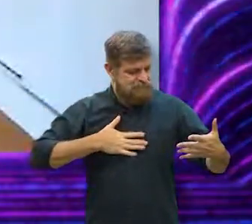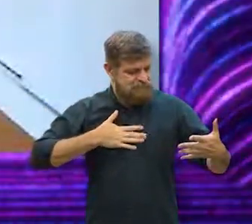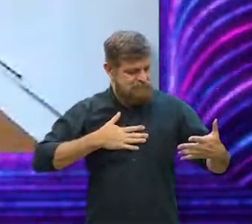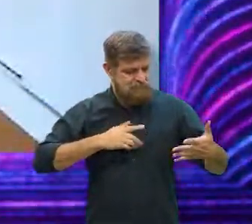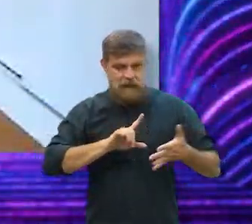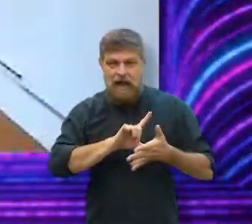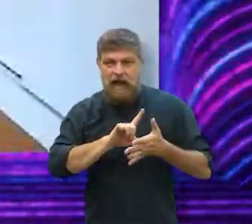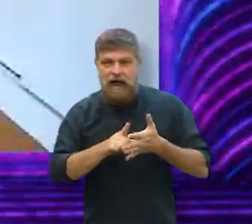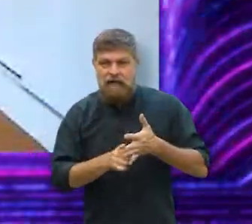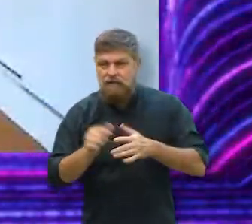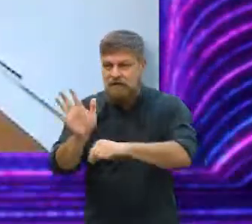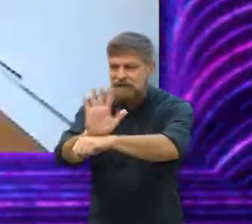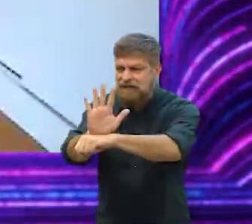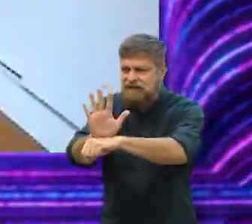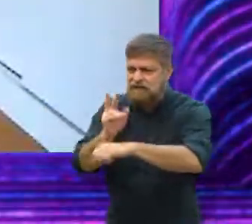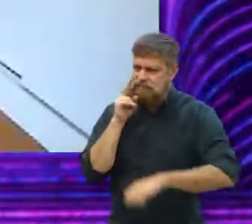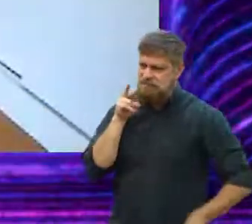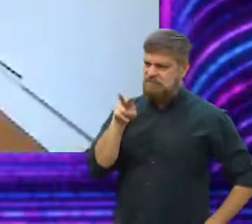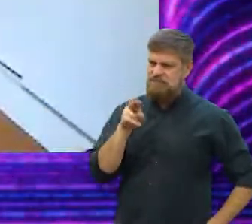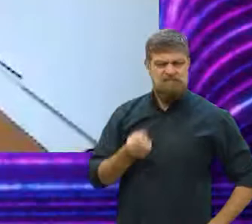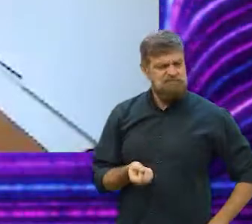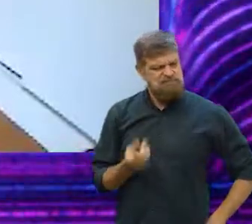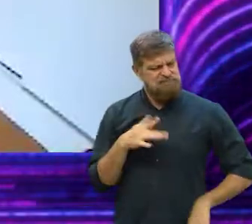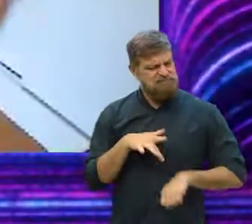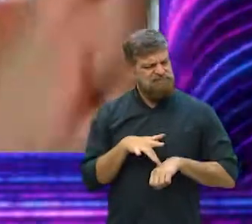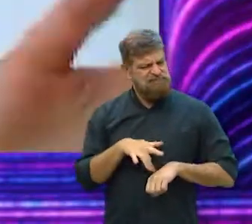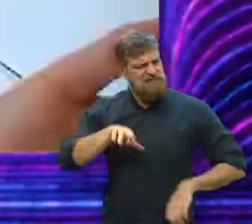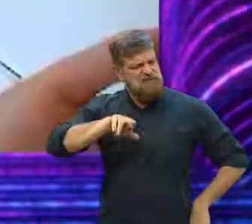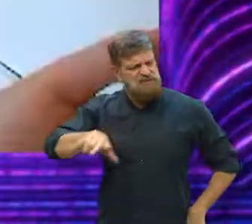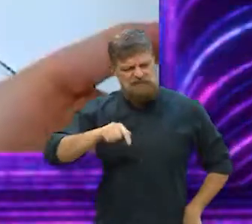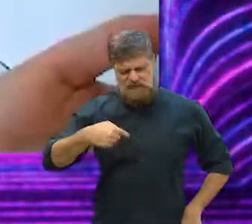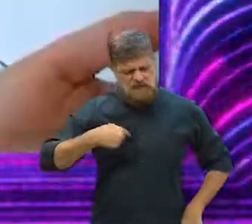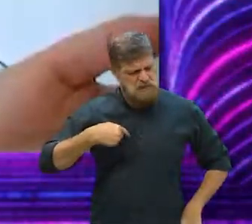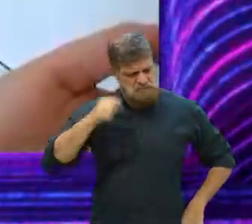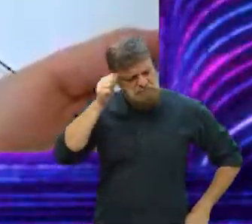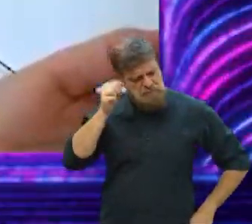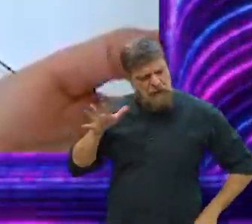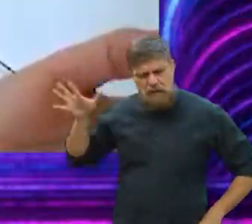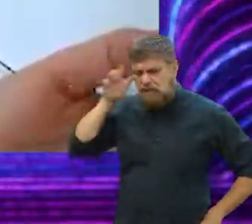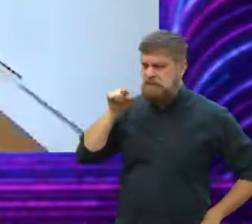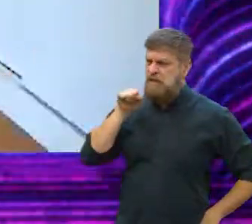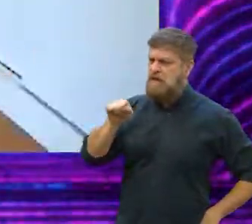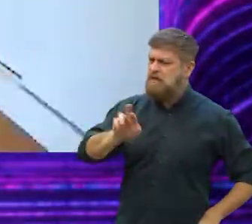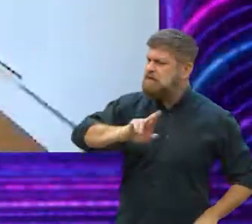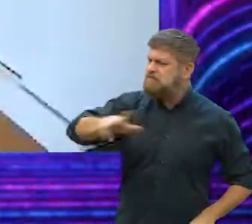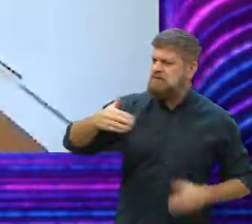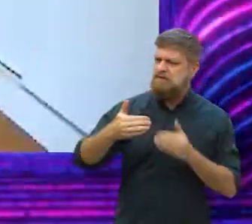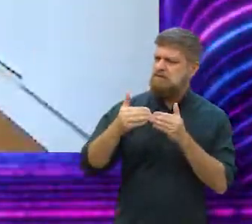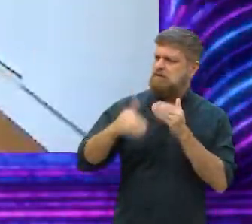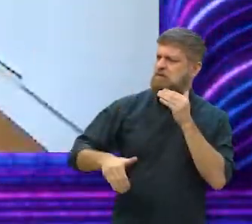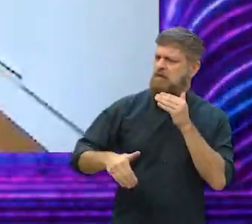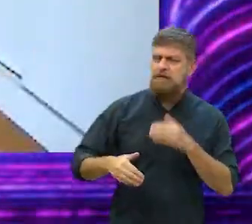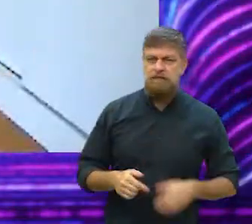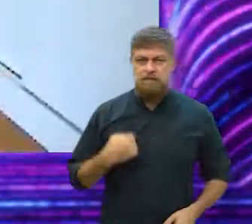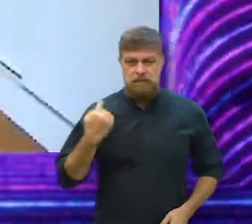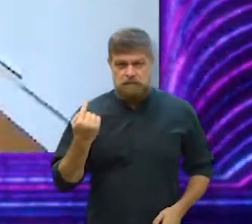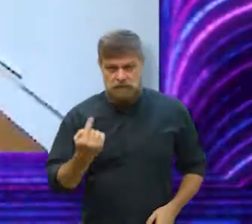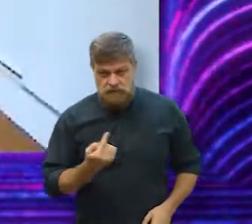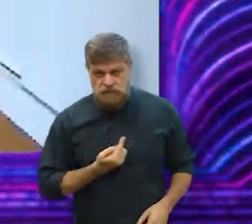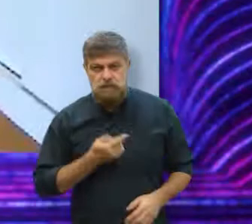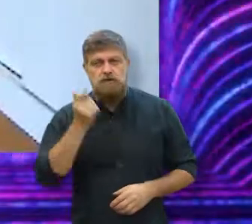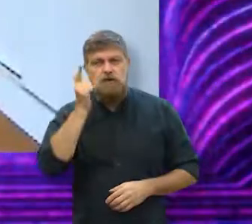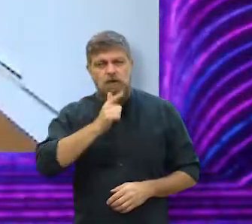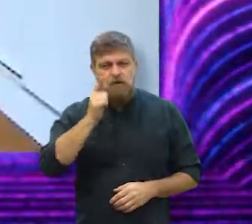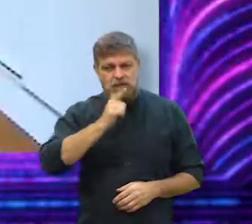e aí quando você vê na tela, muitas vezes é muito frustrante, porque o personagem é muito diferente daquilo que você imaginou, né? Às vezes a gente